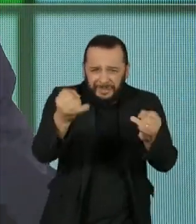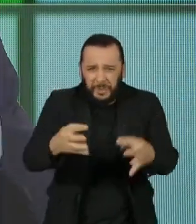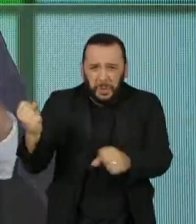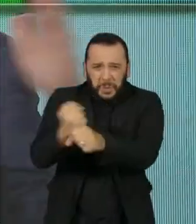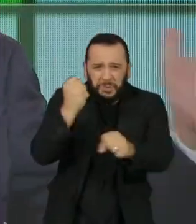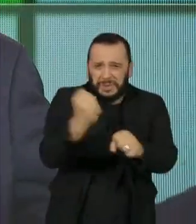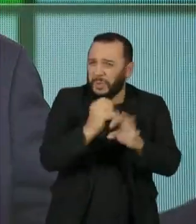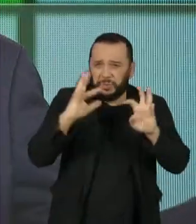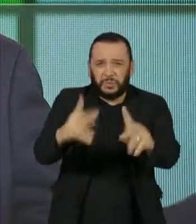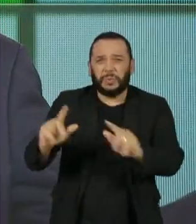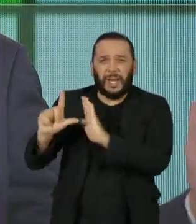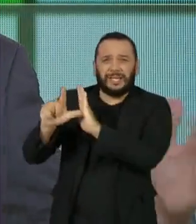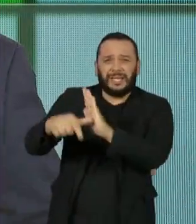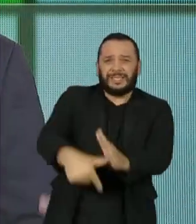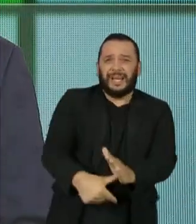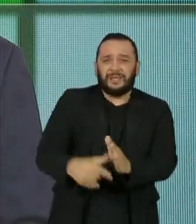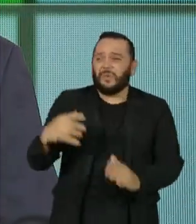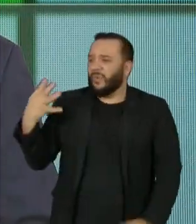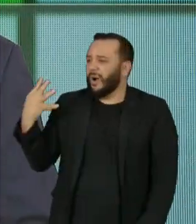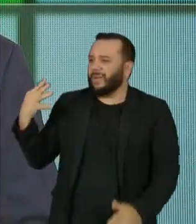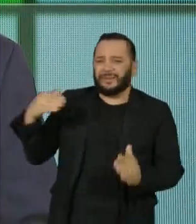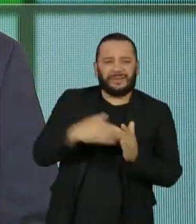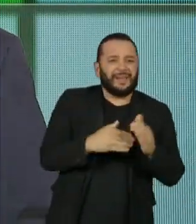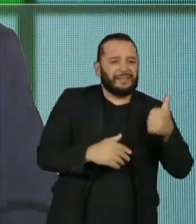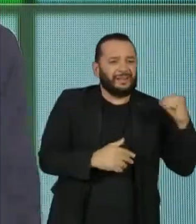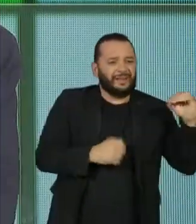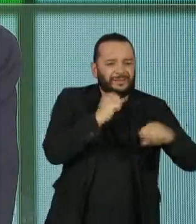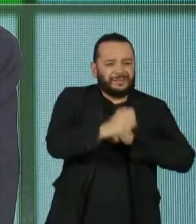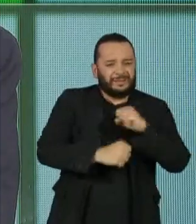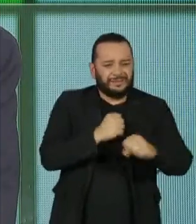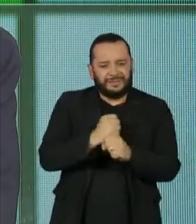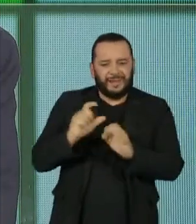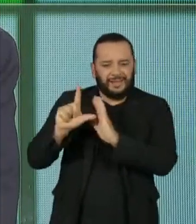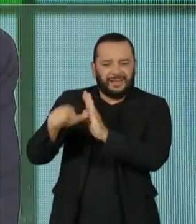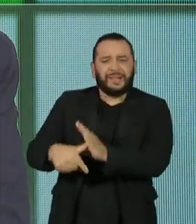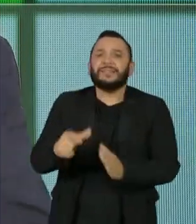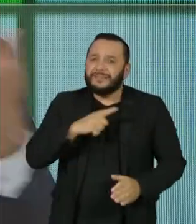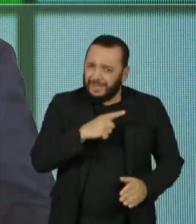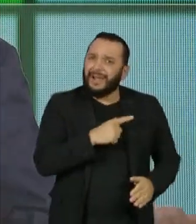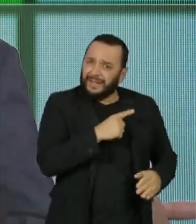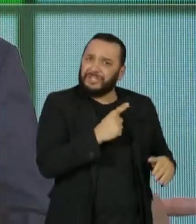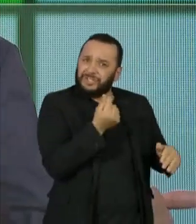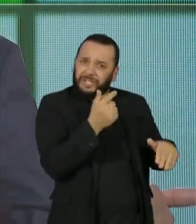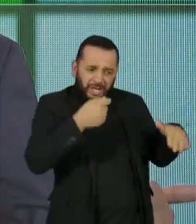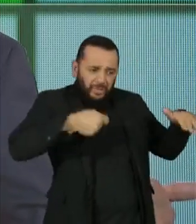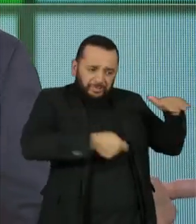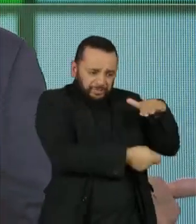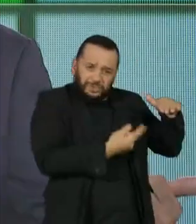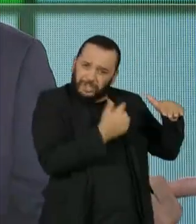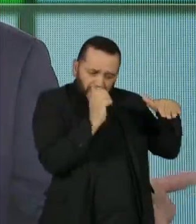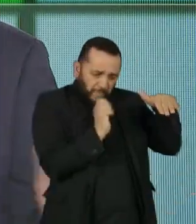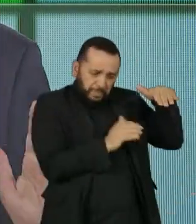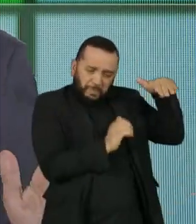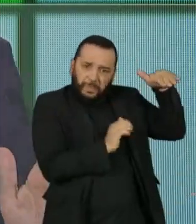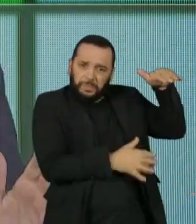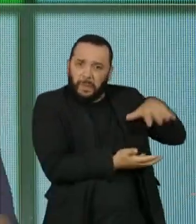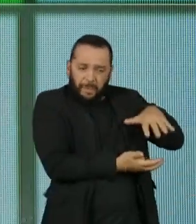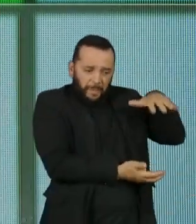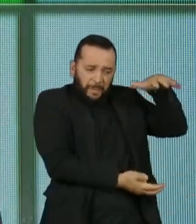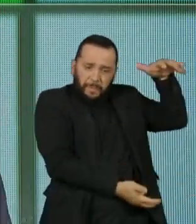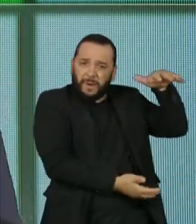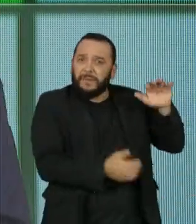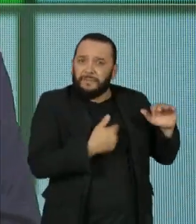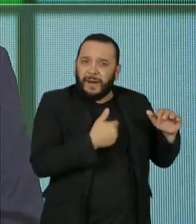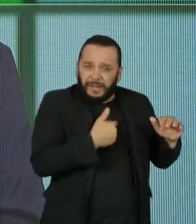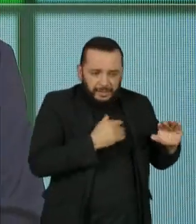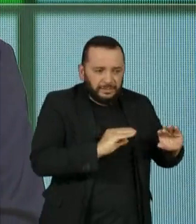de 4 a 10 anos a entrega. E o caixa cheio de dinheiro, só não chega na mão do povo. Só não chega na mão